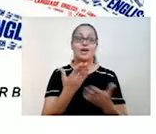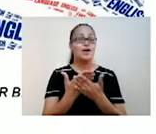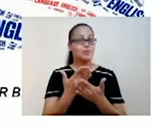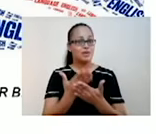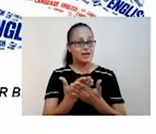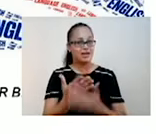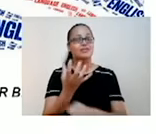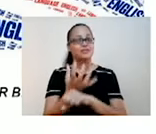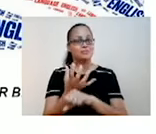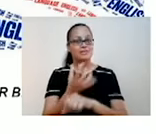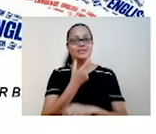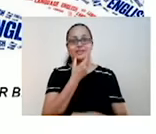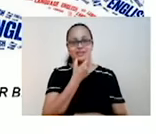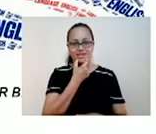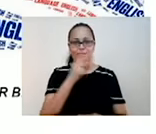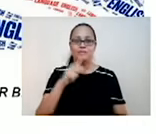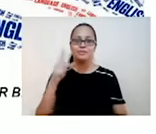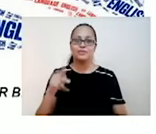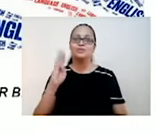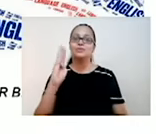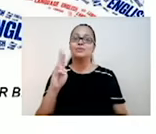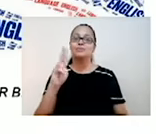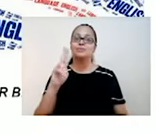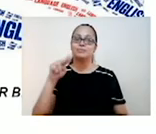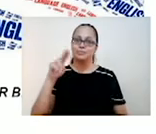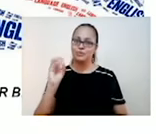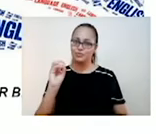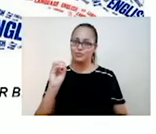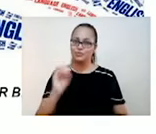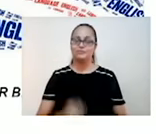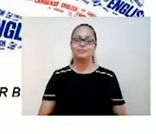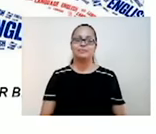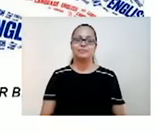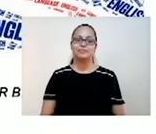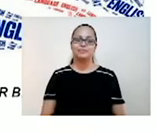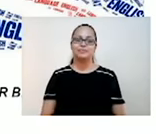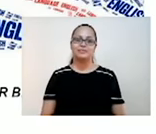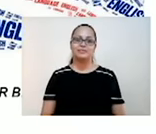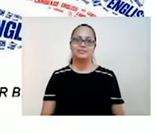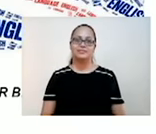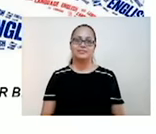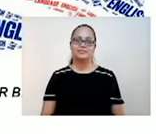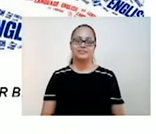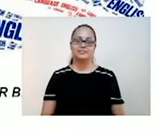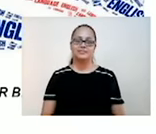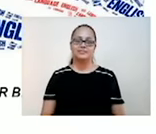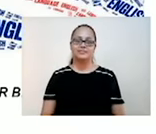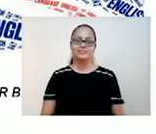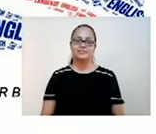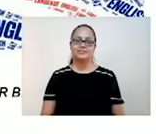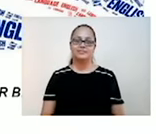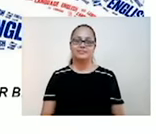hoje nós temos um assunto especial para discutirmos um pouco. Hoje, galera, nós temos assuntos